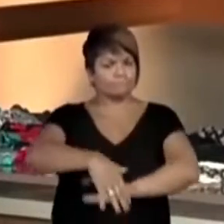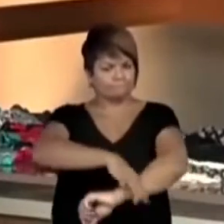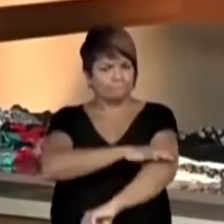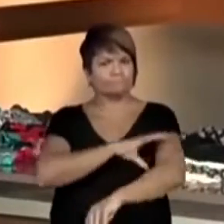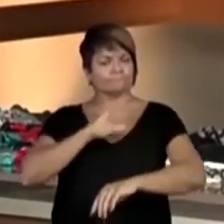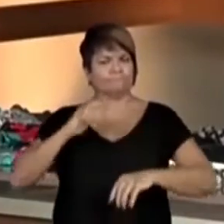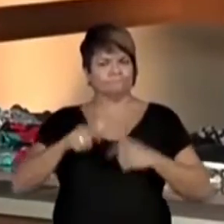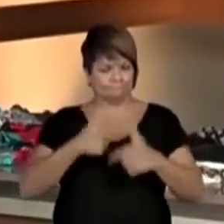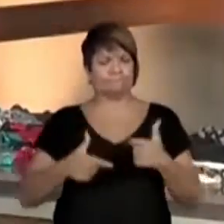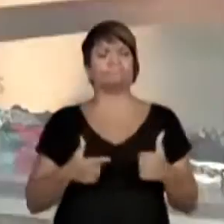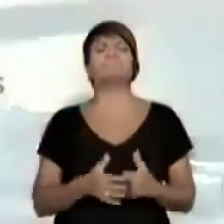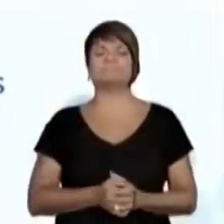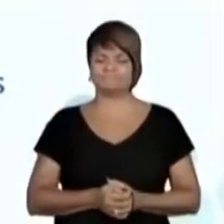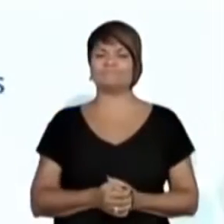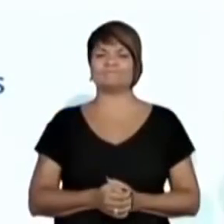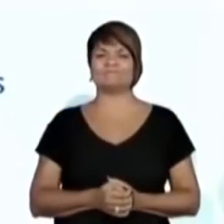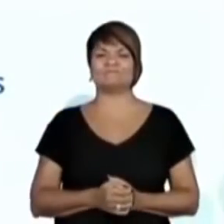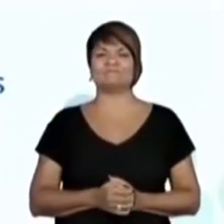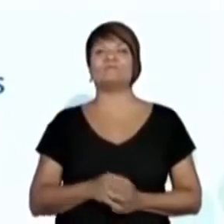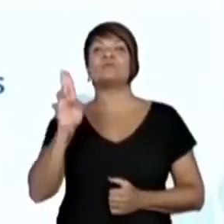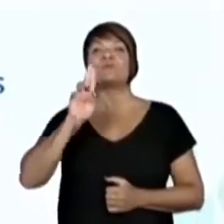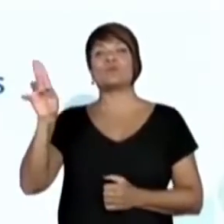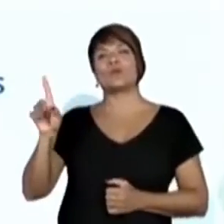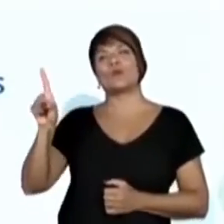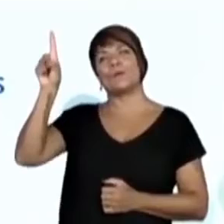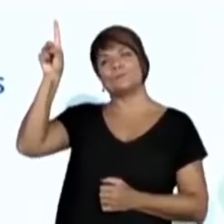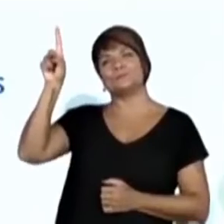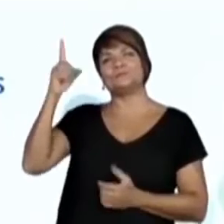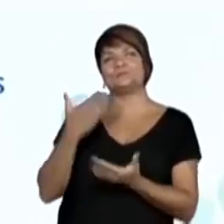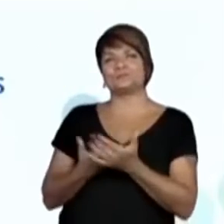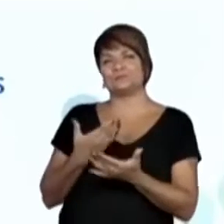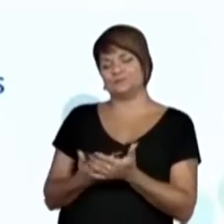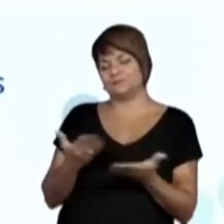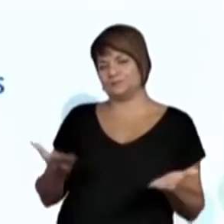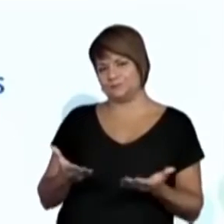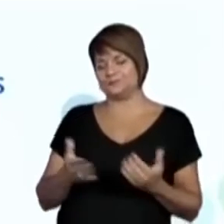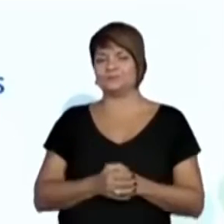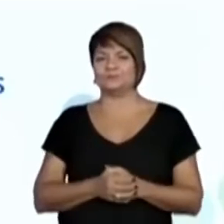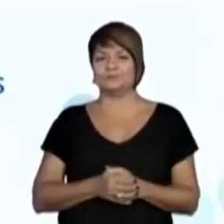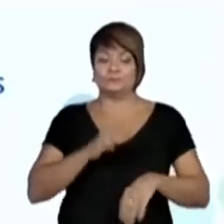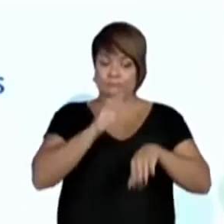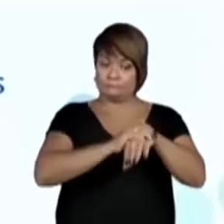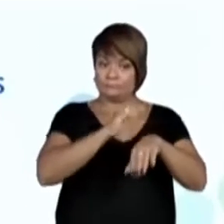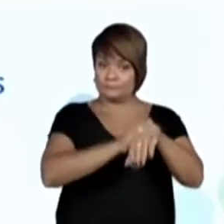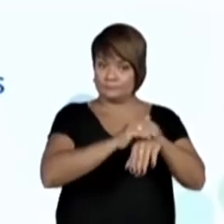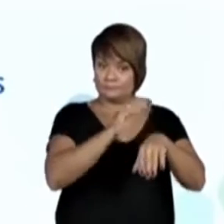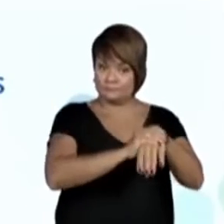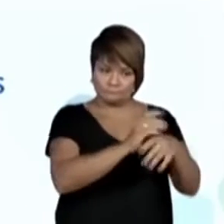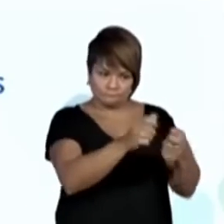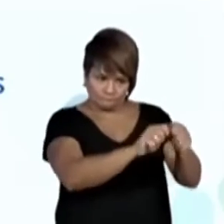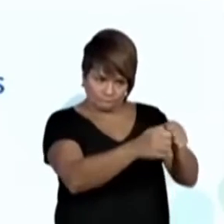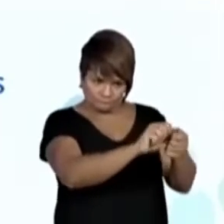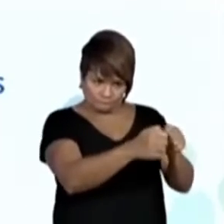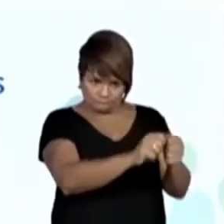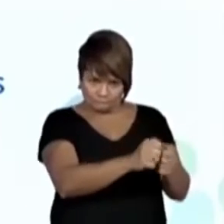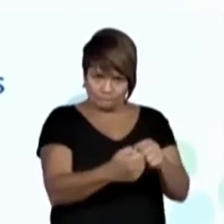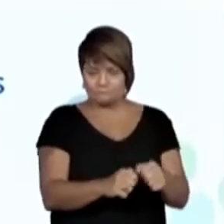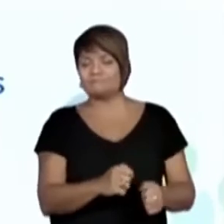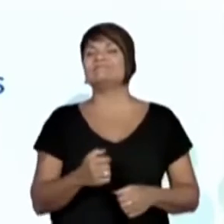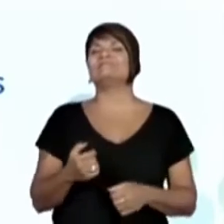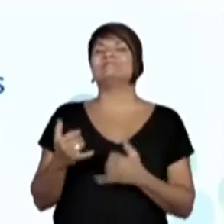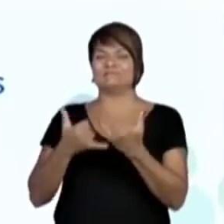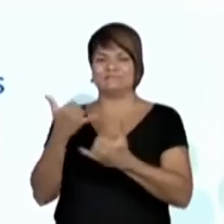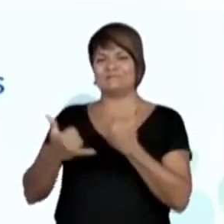título da aula de hoje. Olha só, conhecendo, confeccionando um brinquedo. Então,